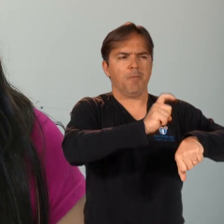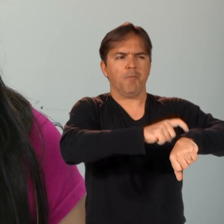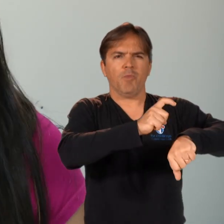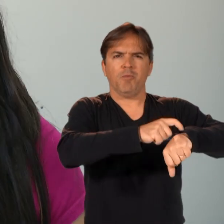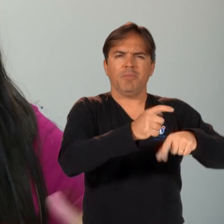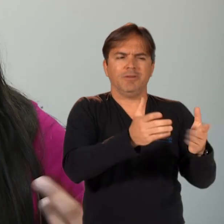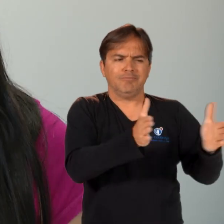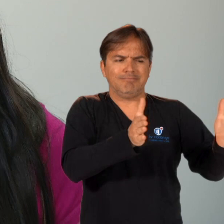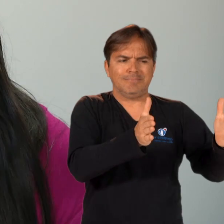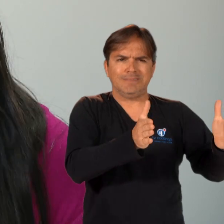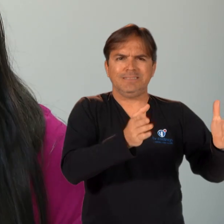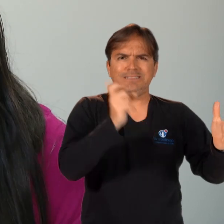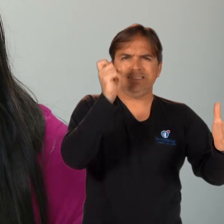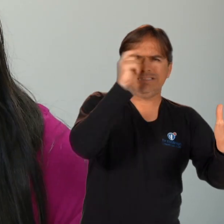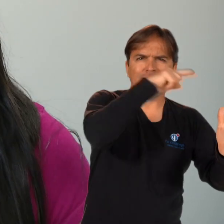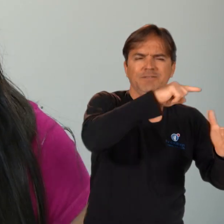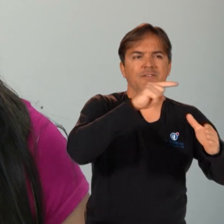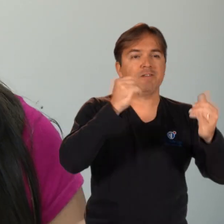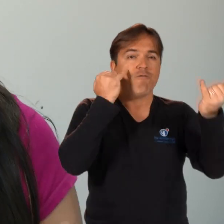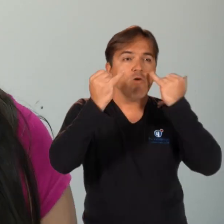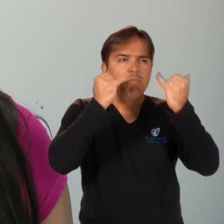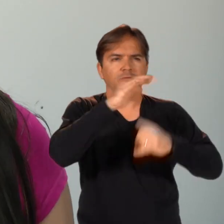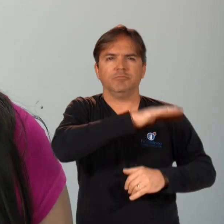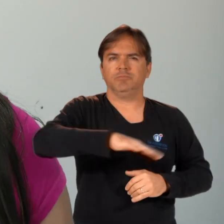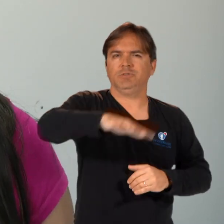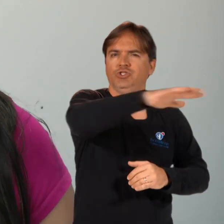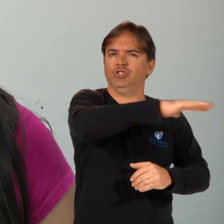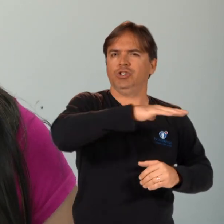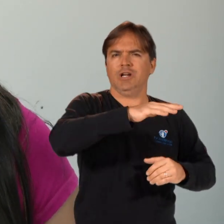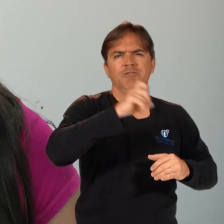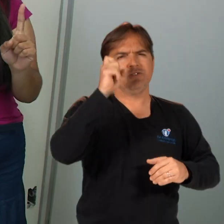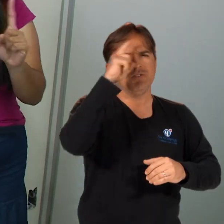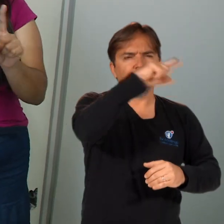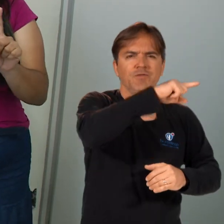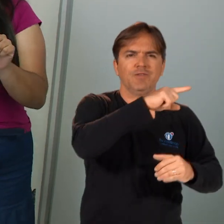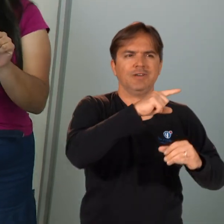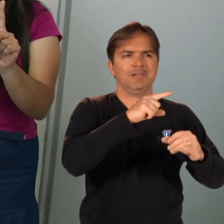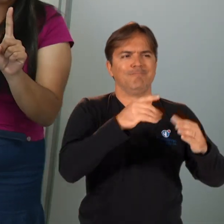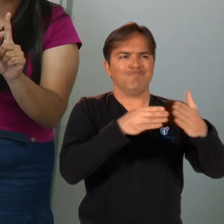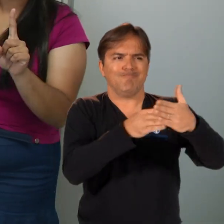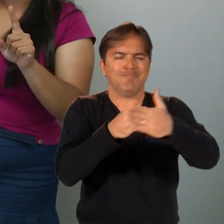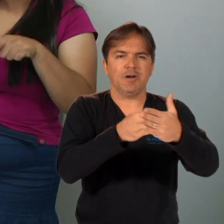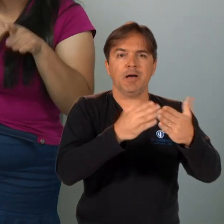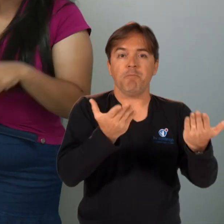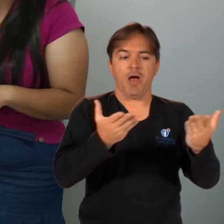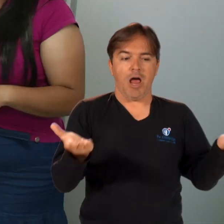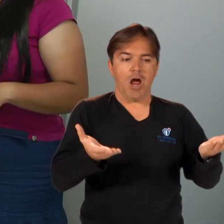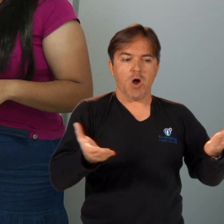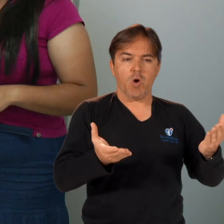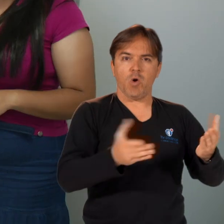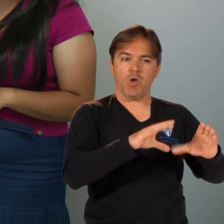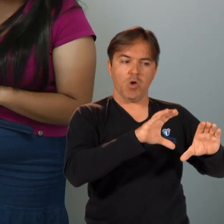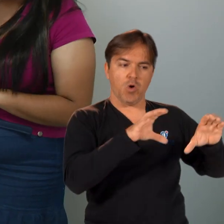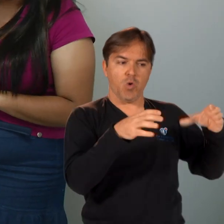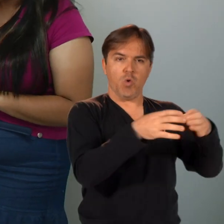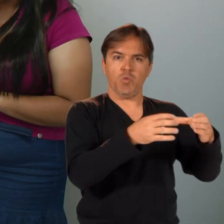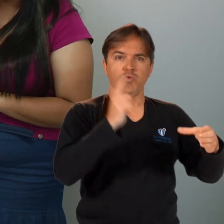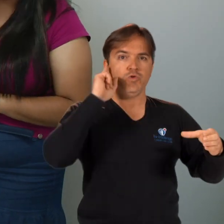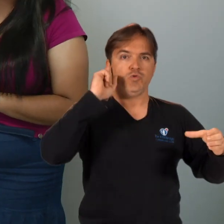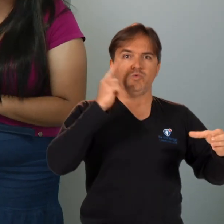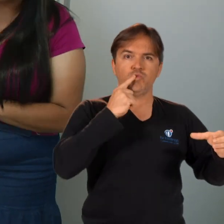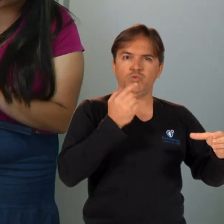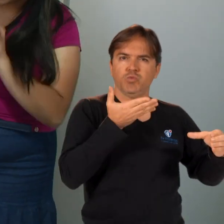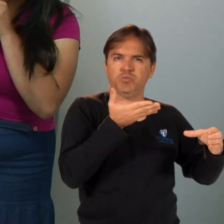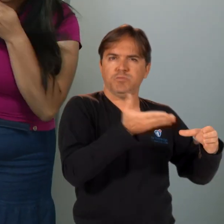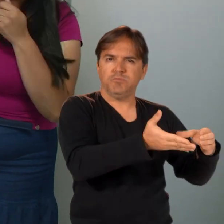as informações para todos, no geral, já eram difíceis, né? Visto que estávamos diante de uma situação pandêmica nova. E,